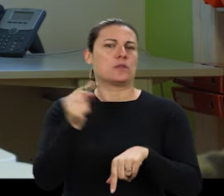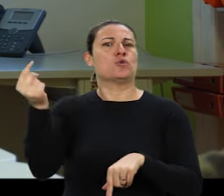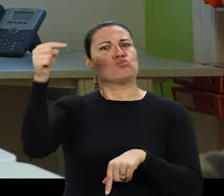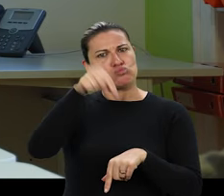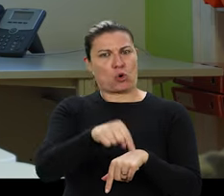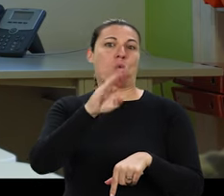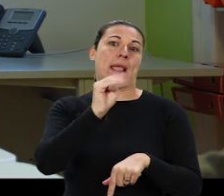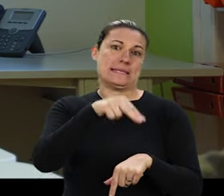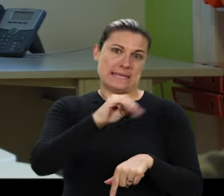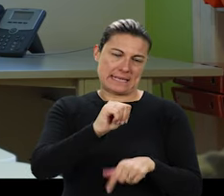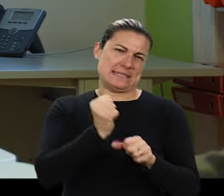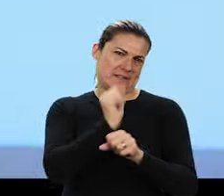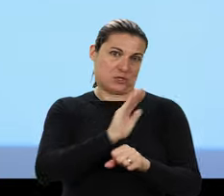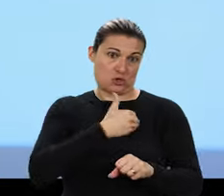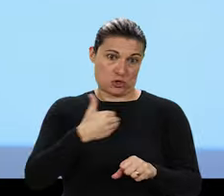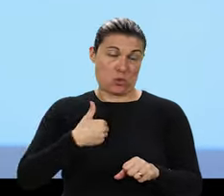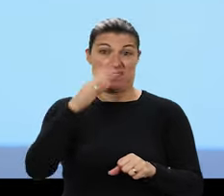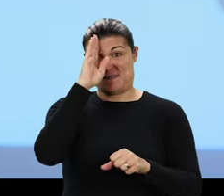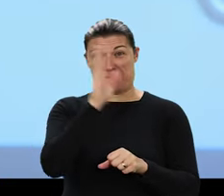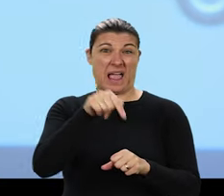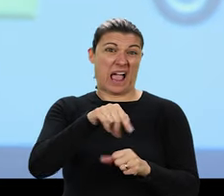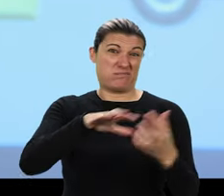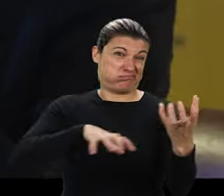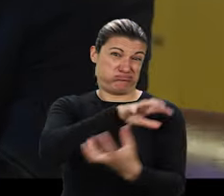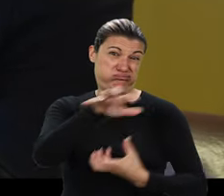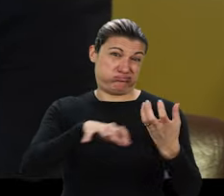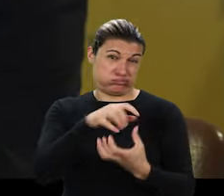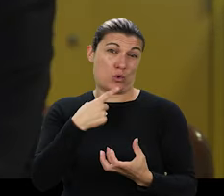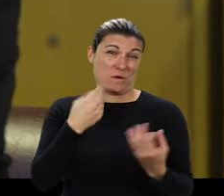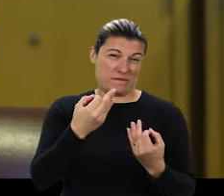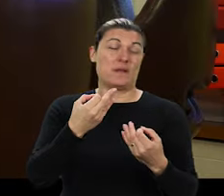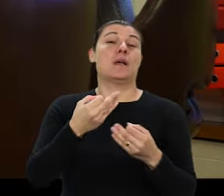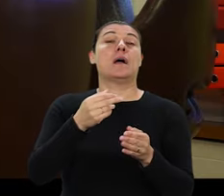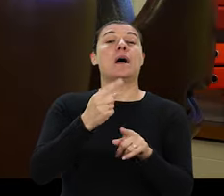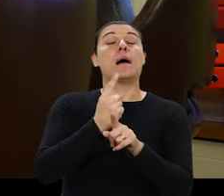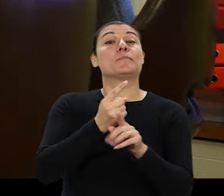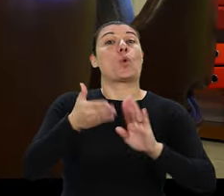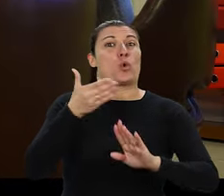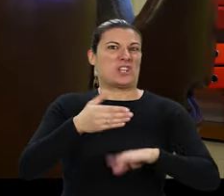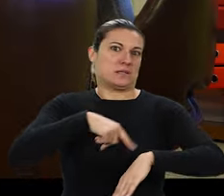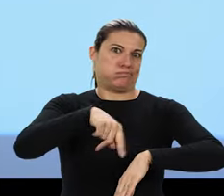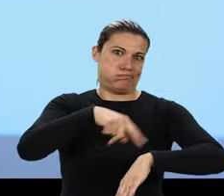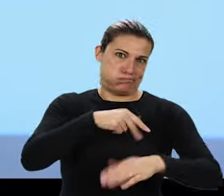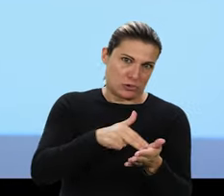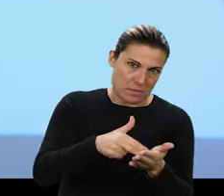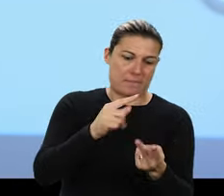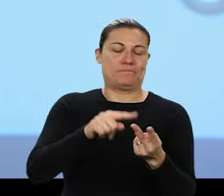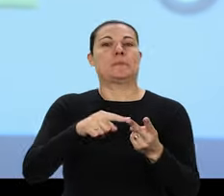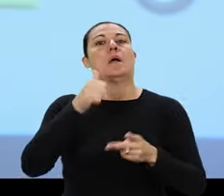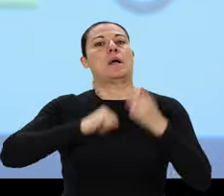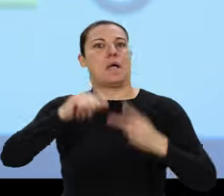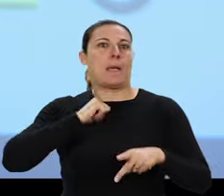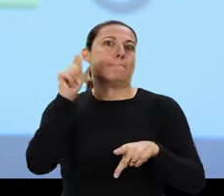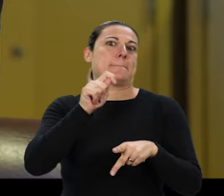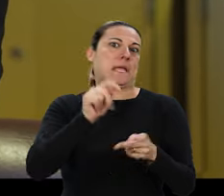chega ao Serviço Nacional de Saúde, sabemos que está um caos. São horas para uma urgência, meses